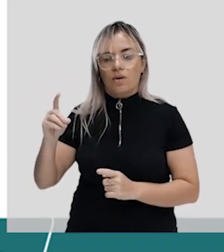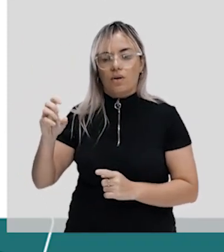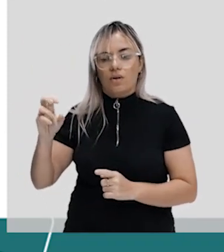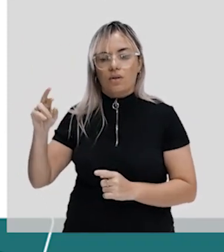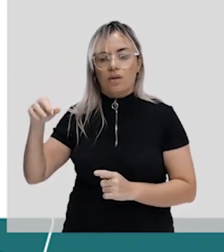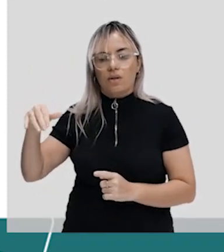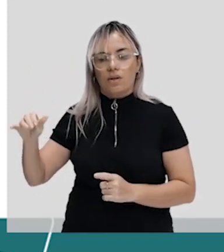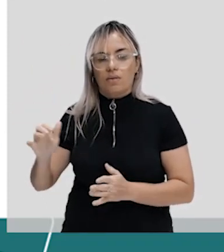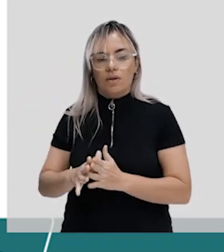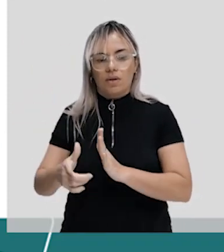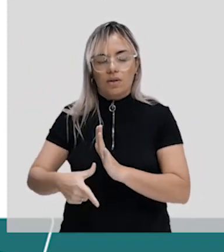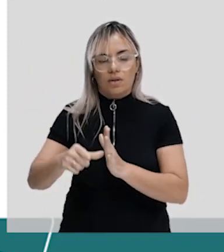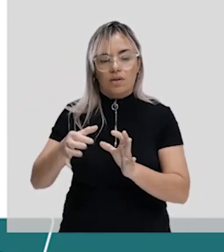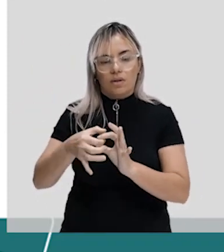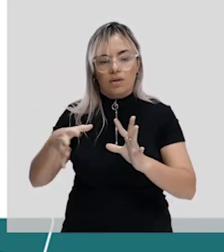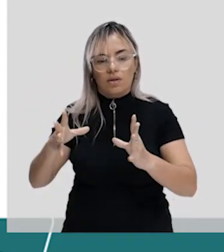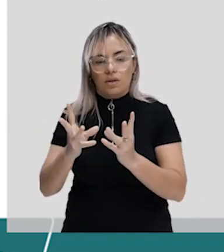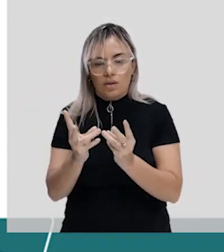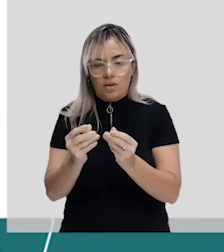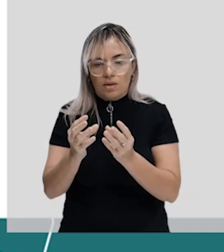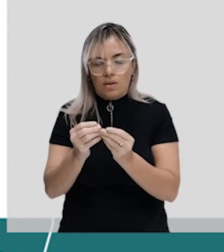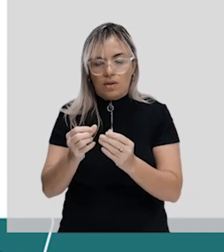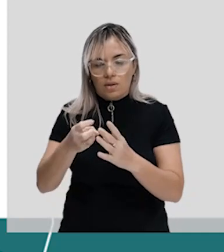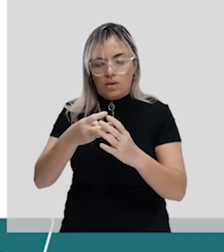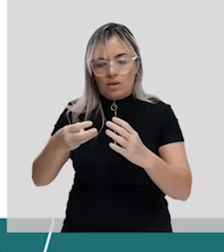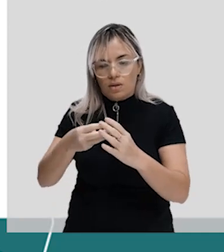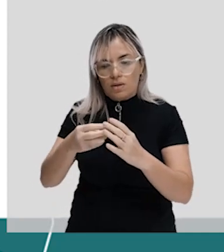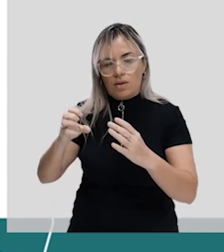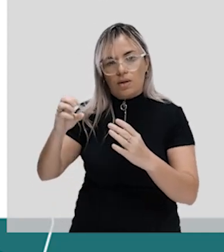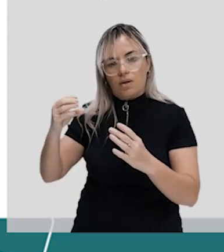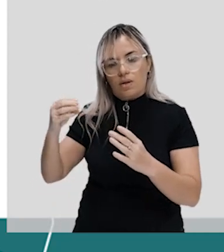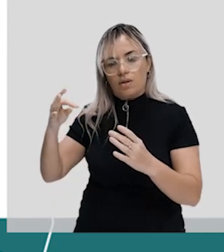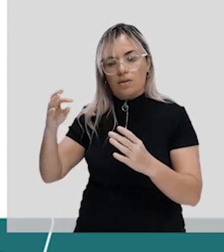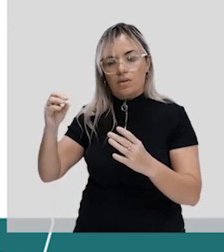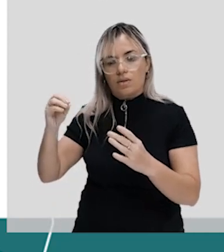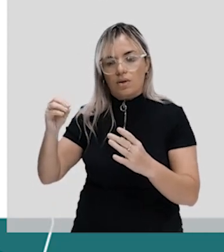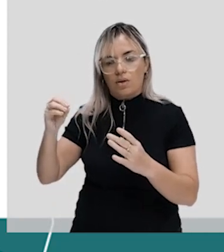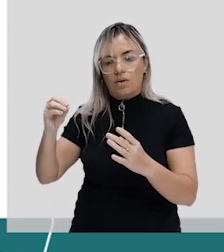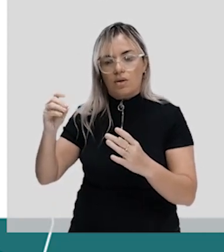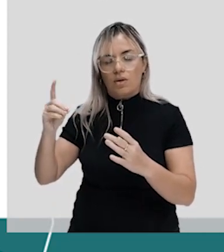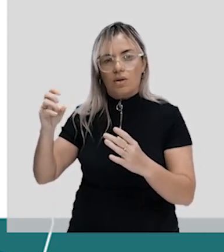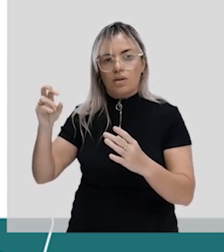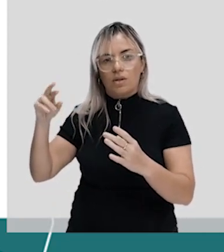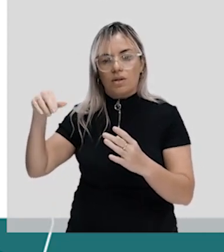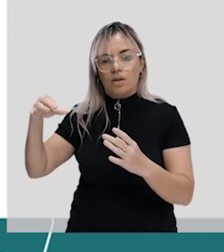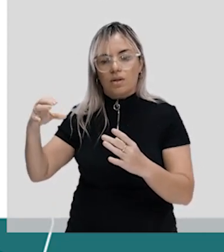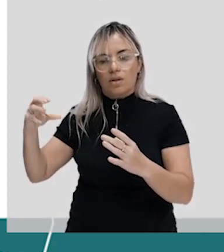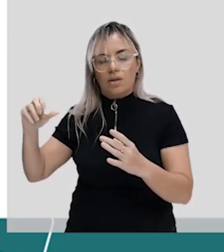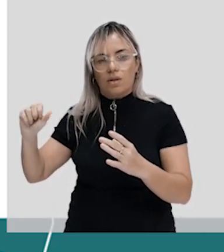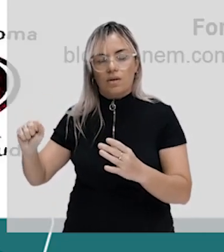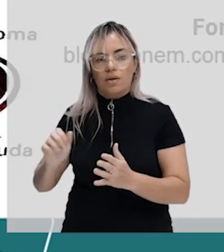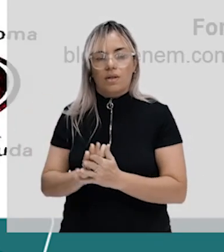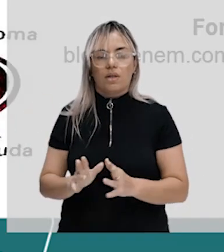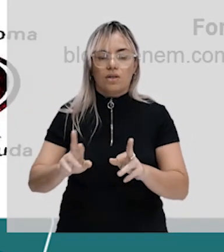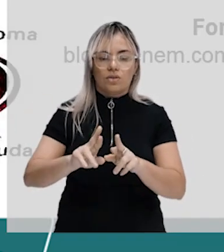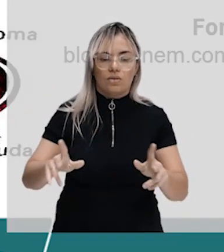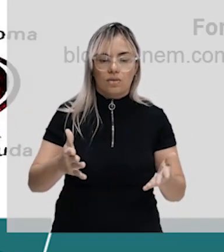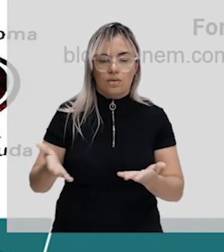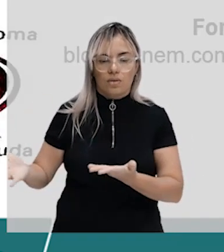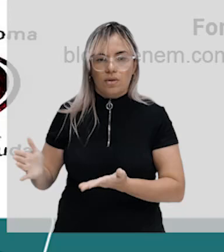que induzem as células ectodérmicas, acima delas, a se diferenciarem. Vamos olhar para aqui, ó.